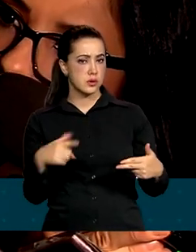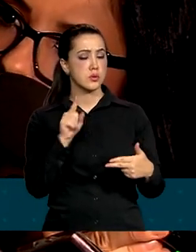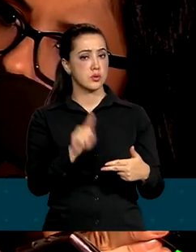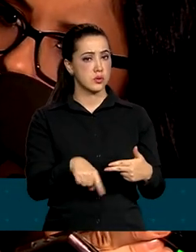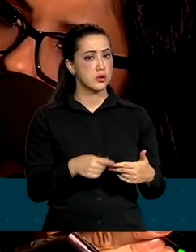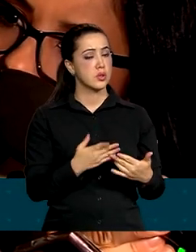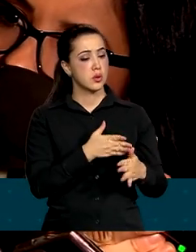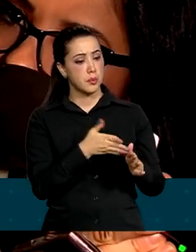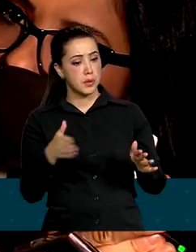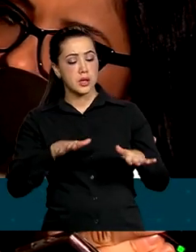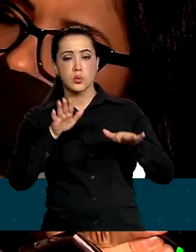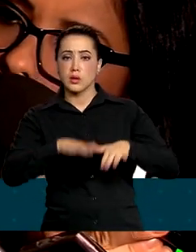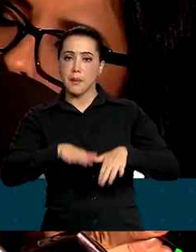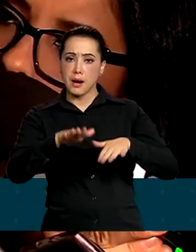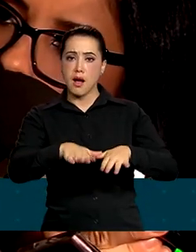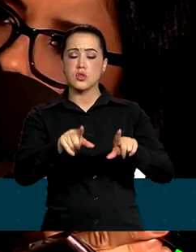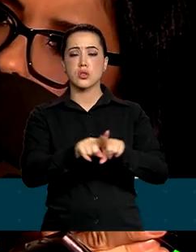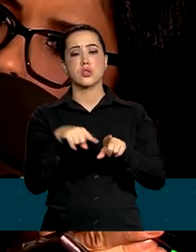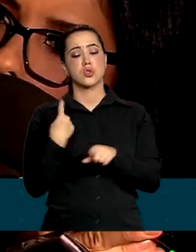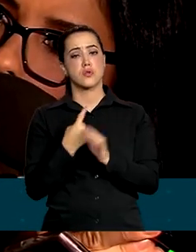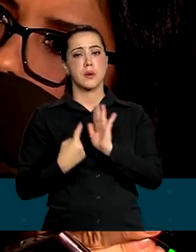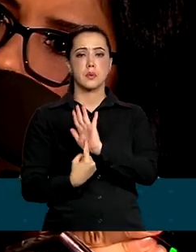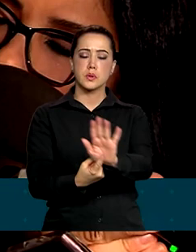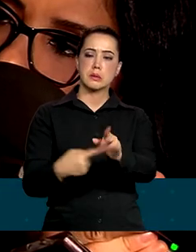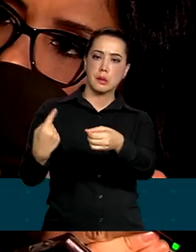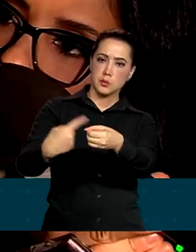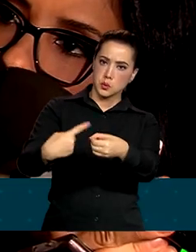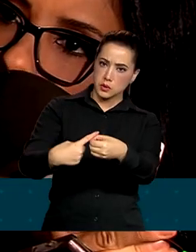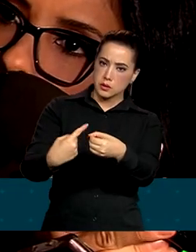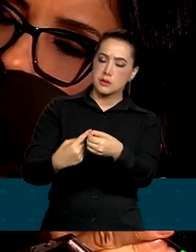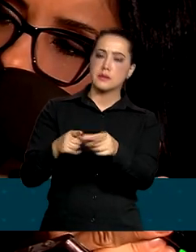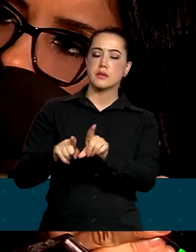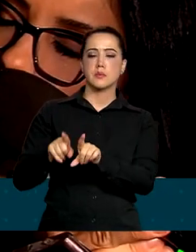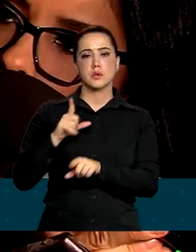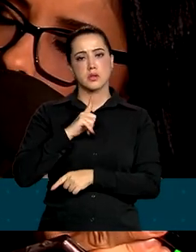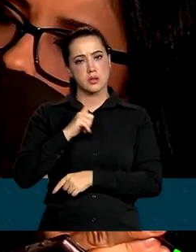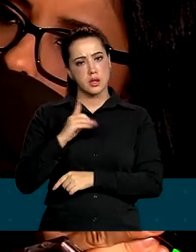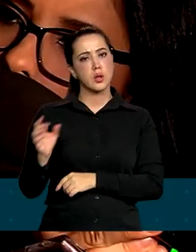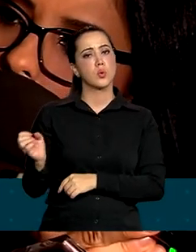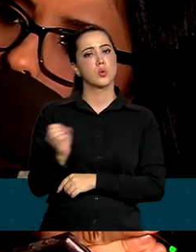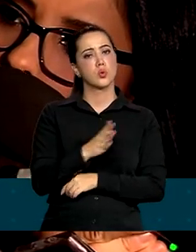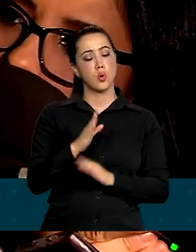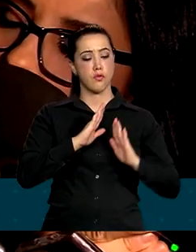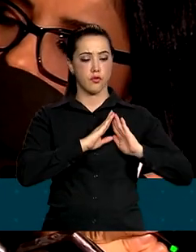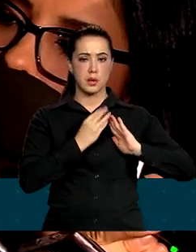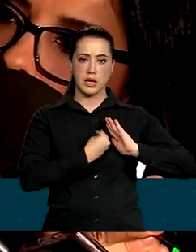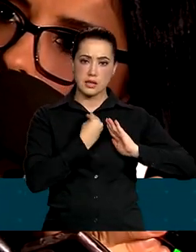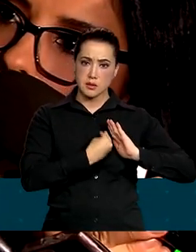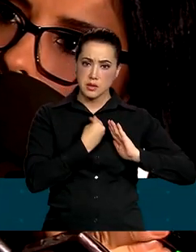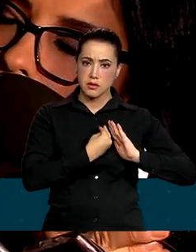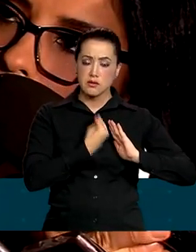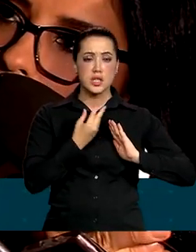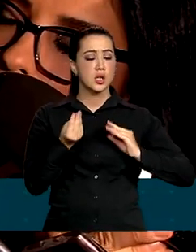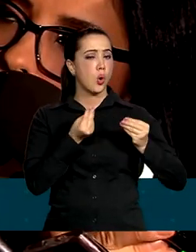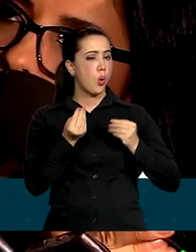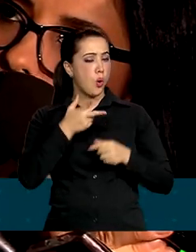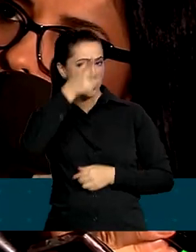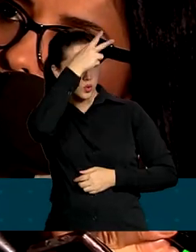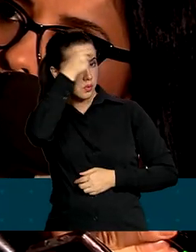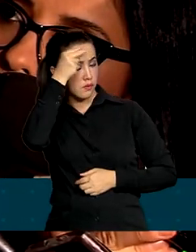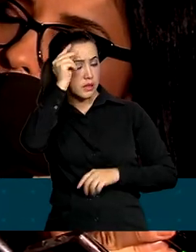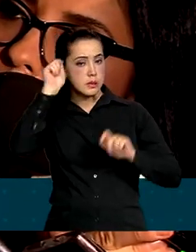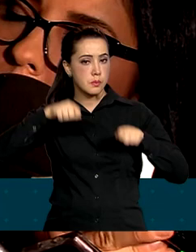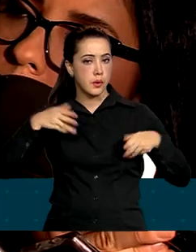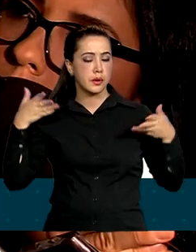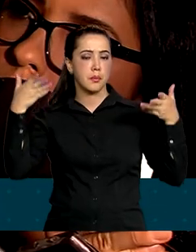Durante a marcha, nós vamos mostrar para os municípios a mobilização do novo Minha Casa Minha Vida, como que os prefeitos e prefeitas